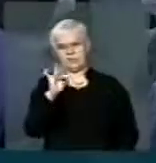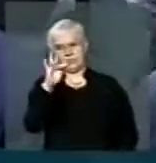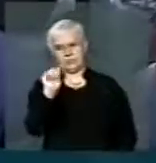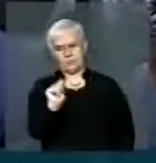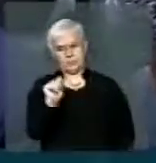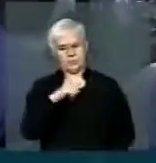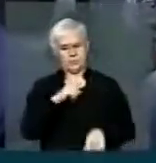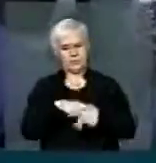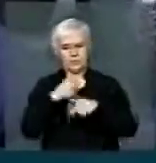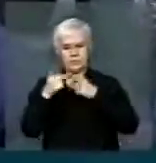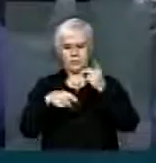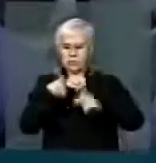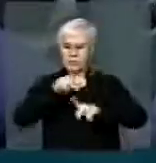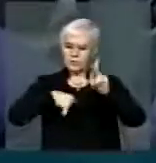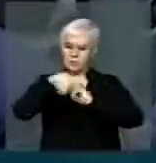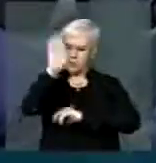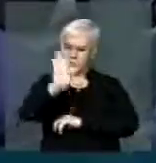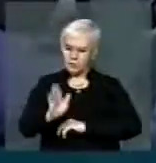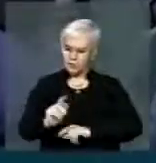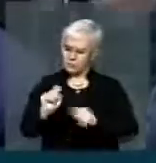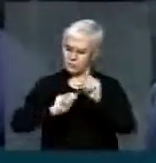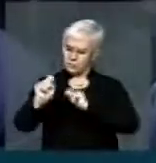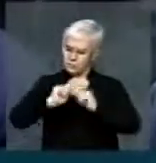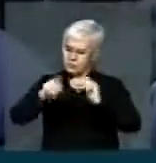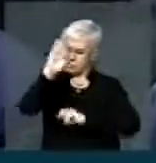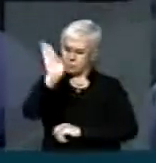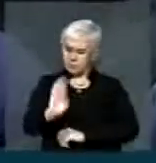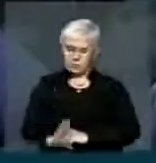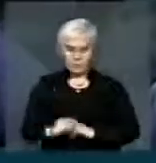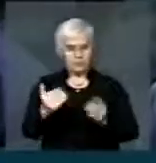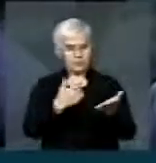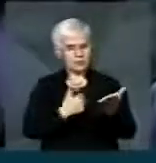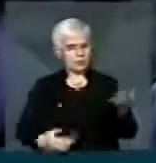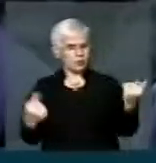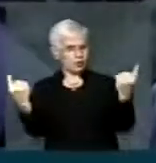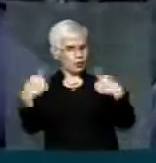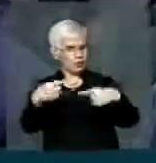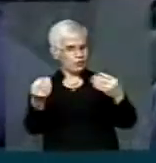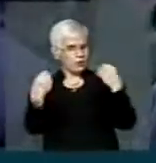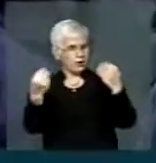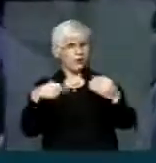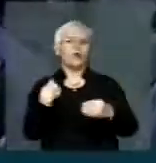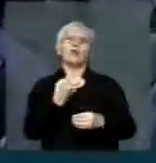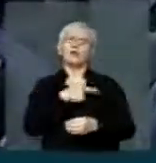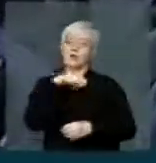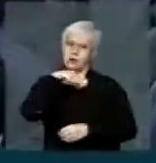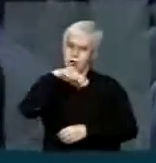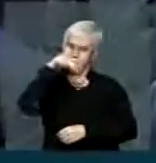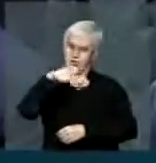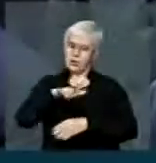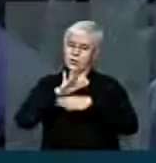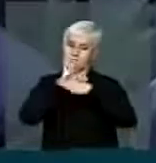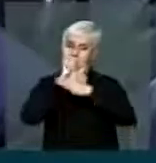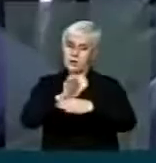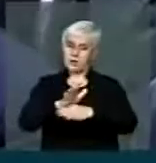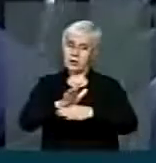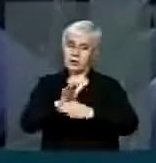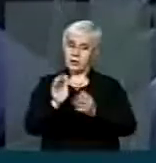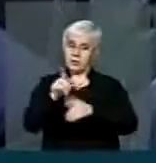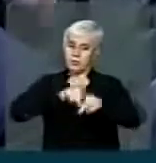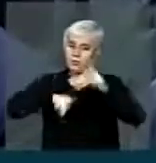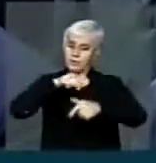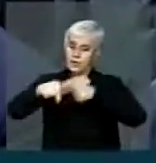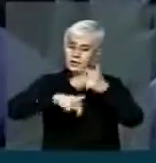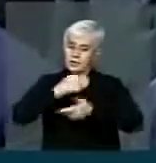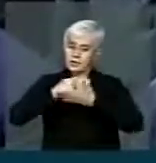povo brasileiro, quando se trata da economia brasileira, aí o governo é contra. Por isso nós estamos aqui a votar a favor daqueles que trabalham pelo